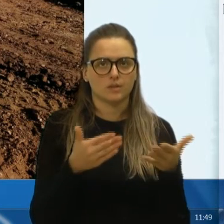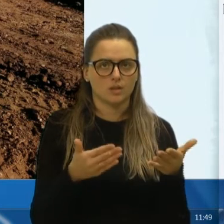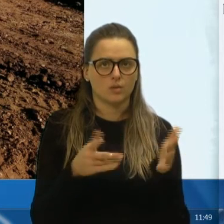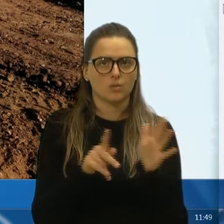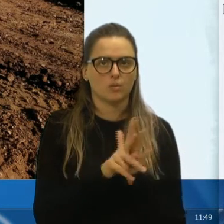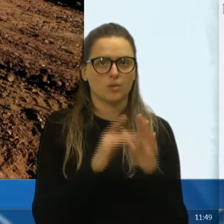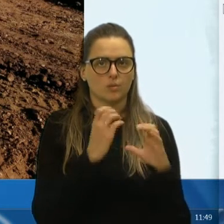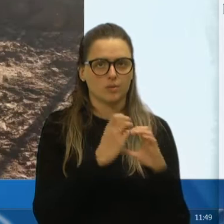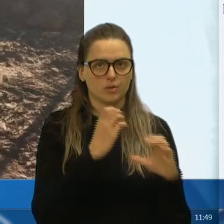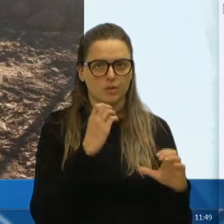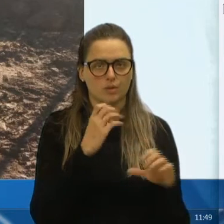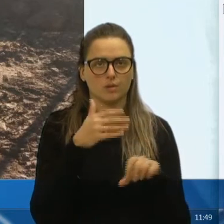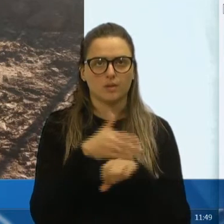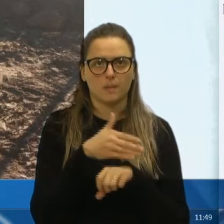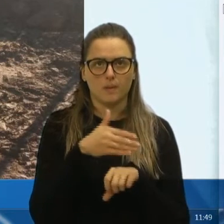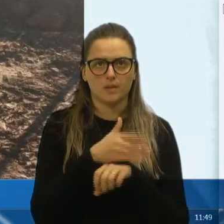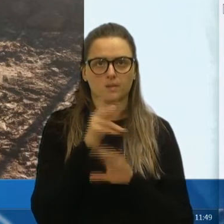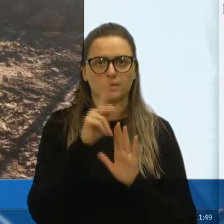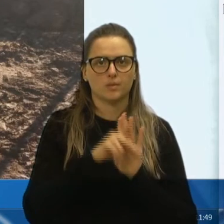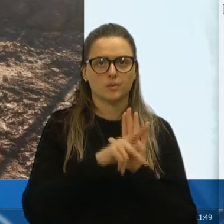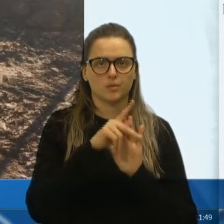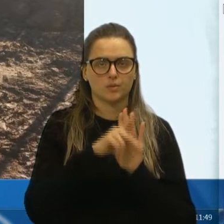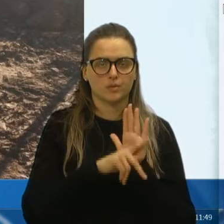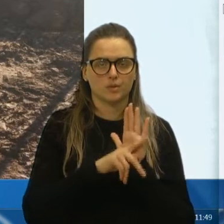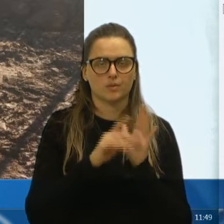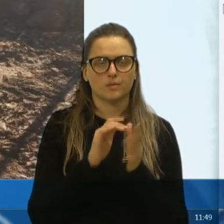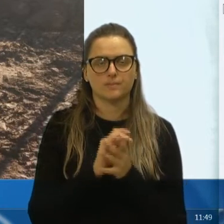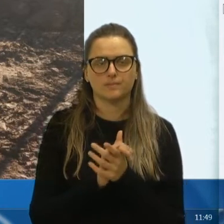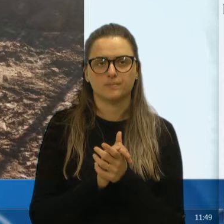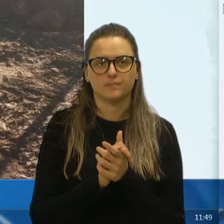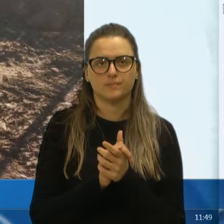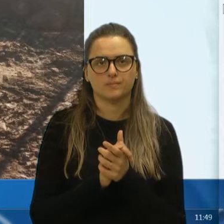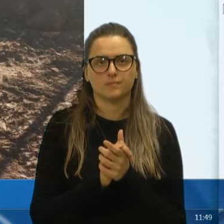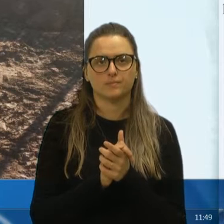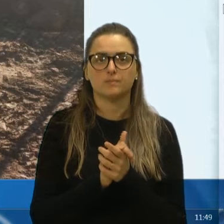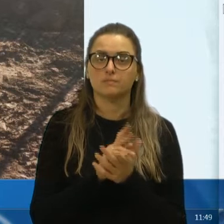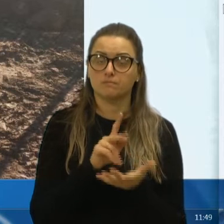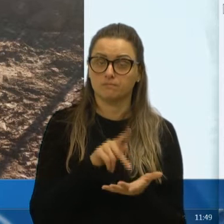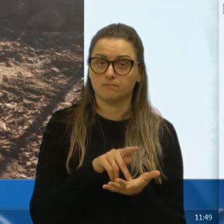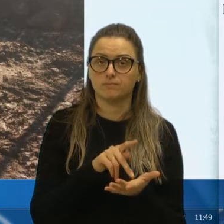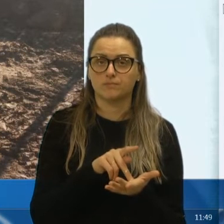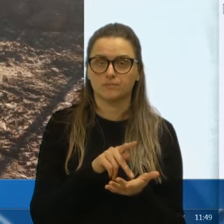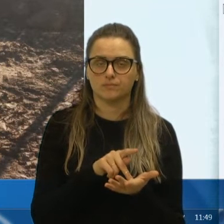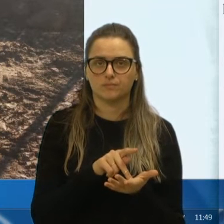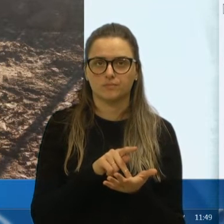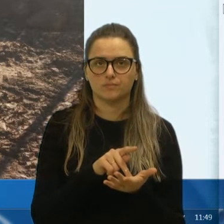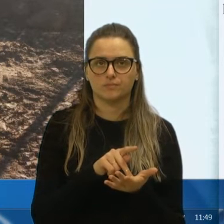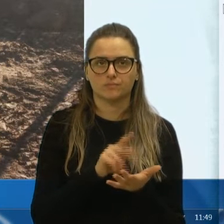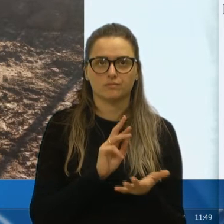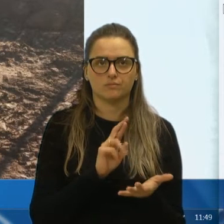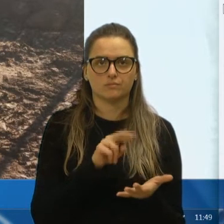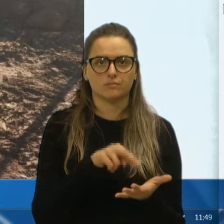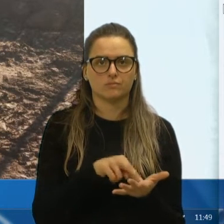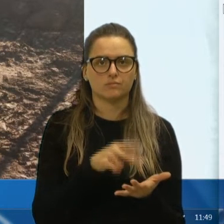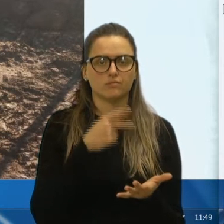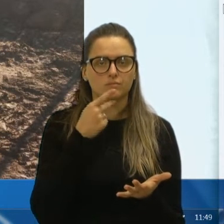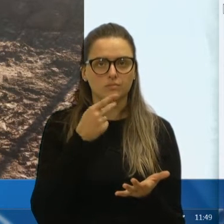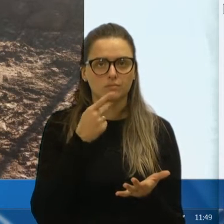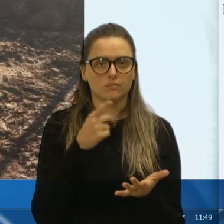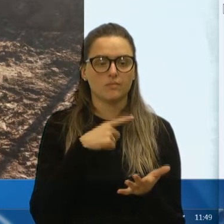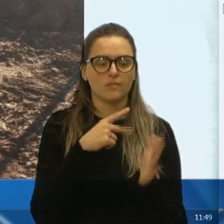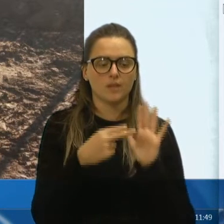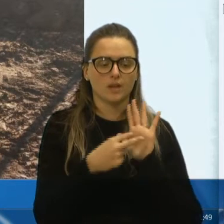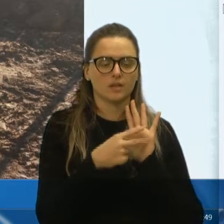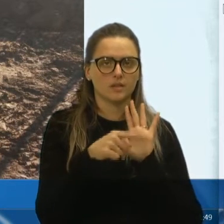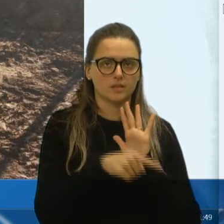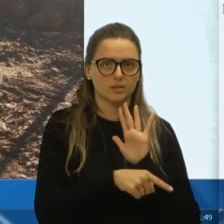que faz parte desse projeto, e, realmente, como falaram, que estavam dando atenção